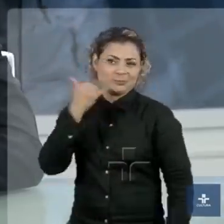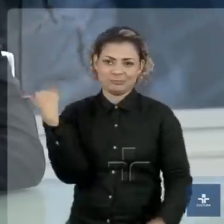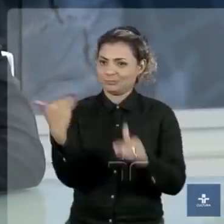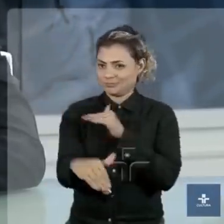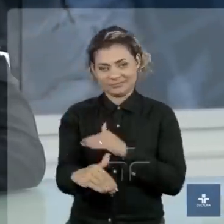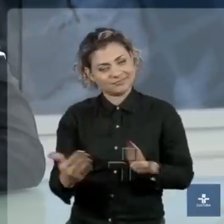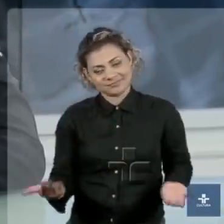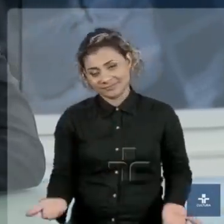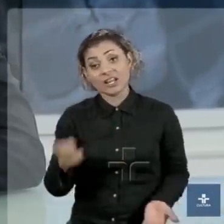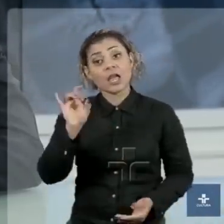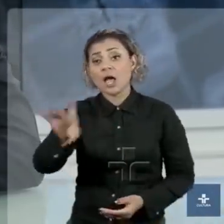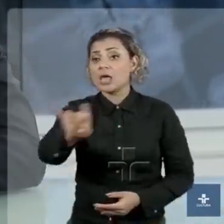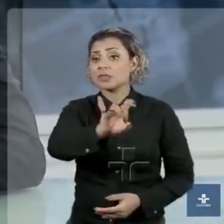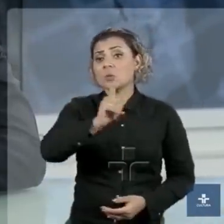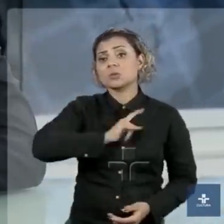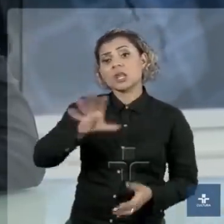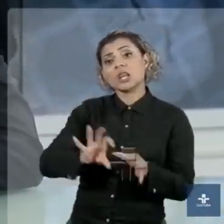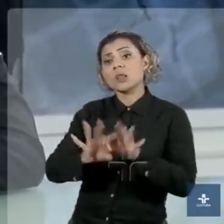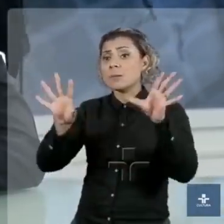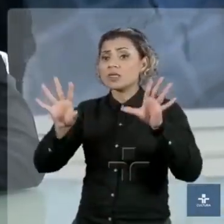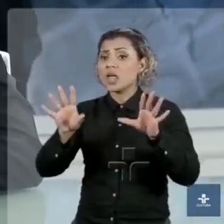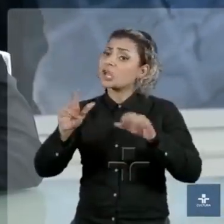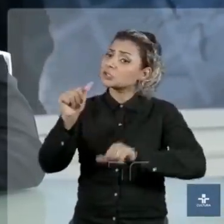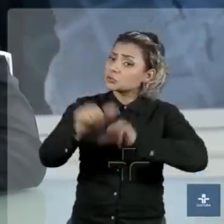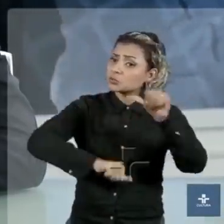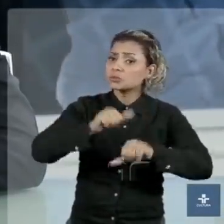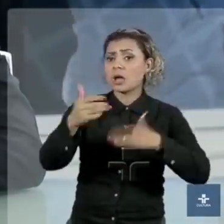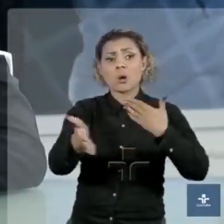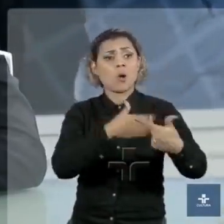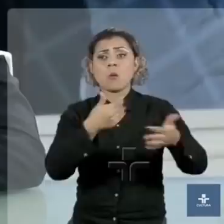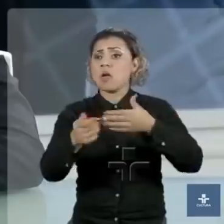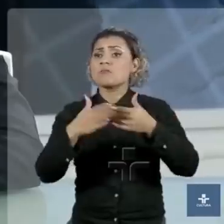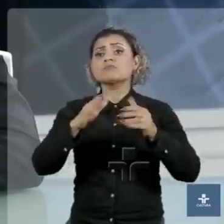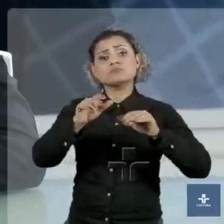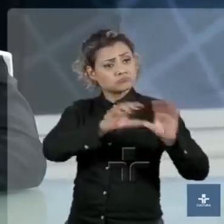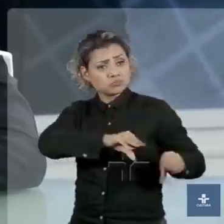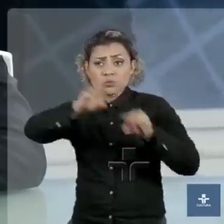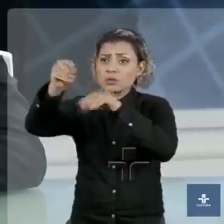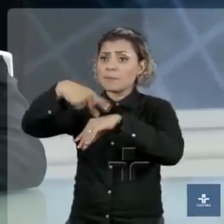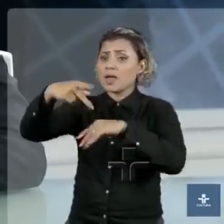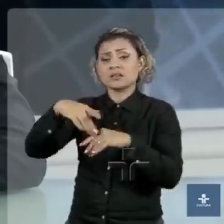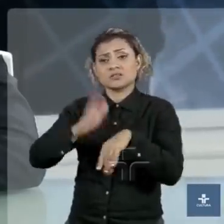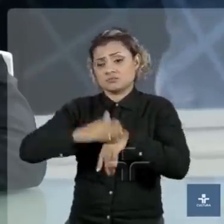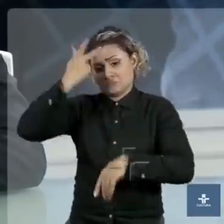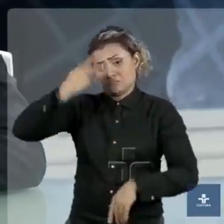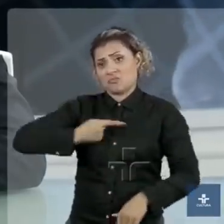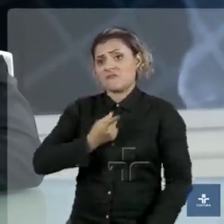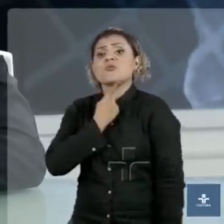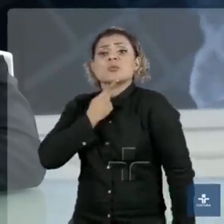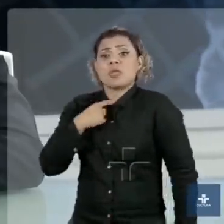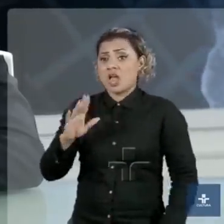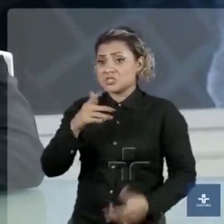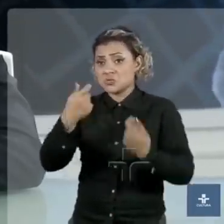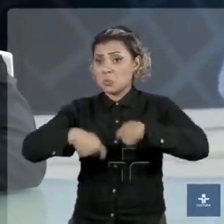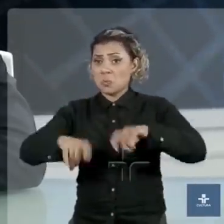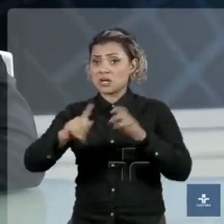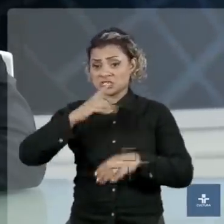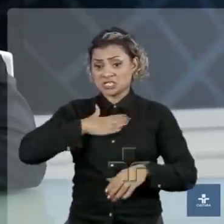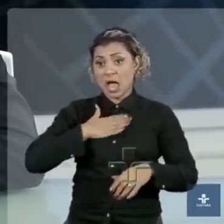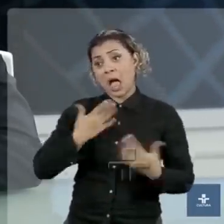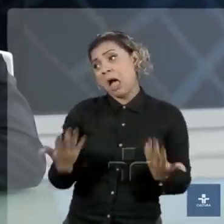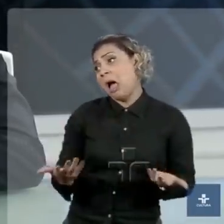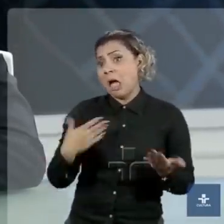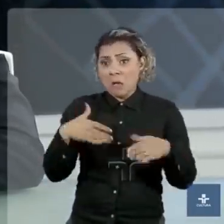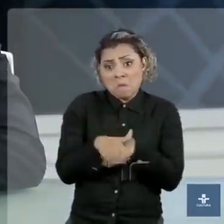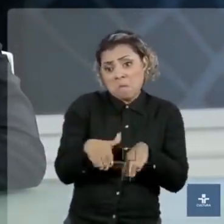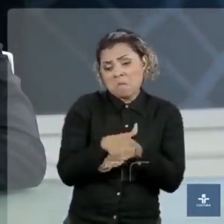liberdade de sair de qualquer cargo e sair do país no momento em que, bem entender, e não precisa ficar refém da sua posição em